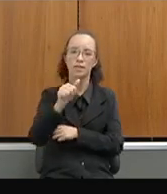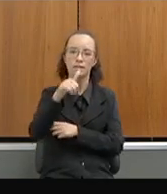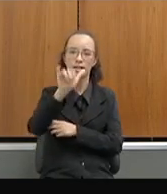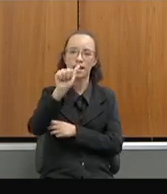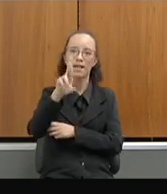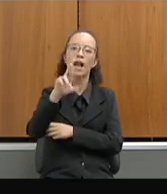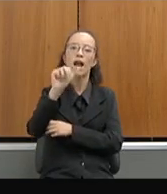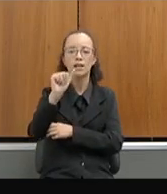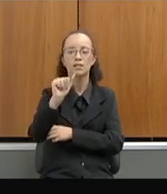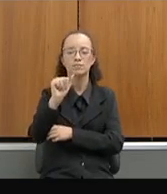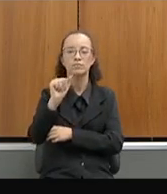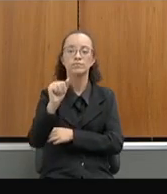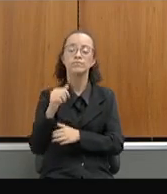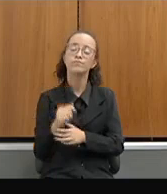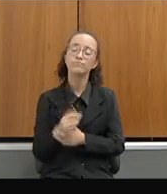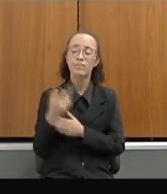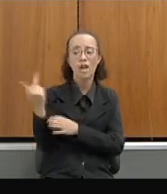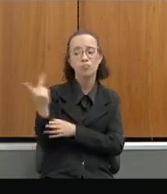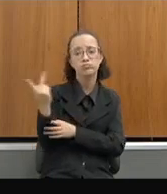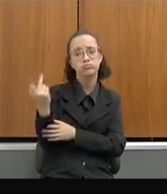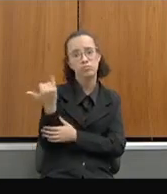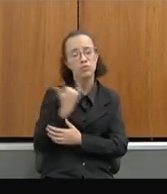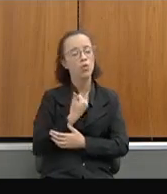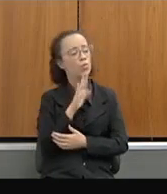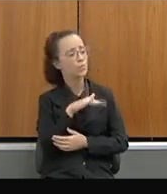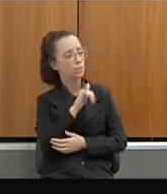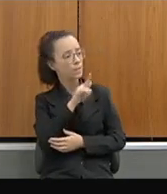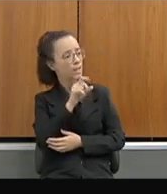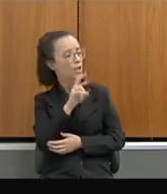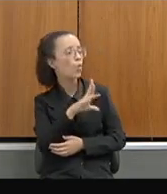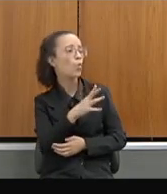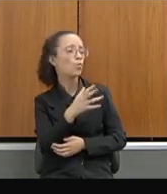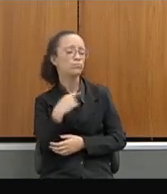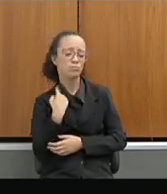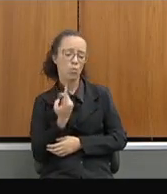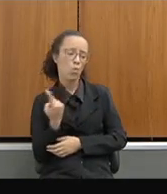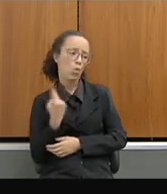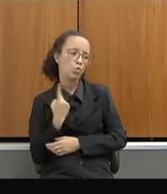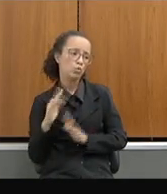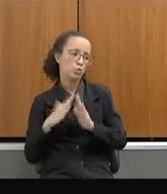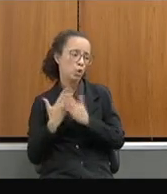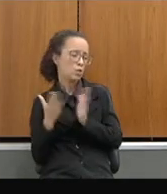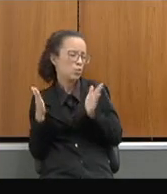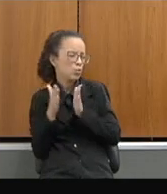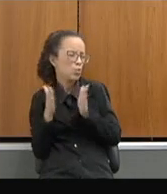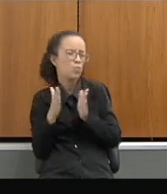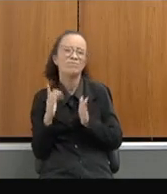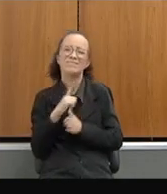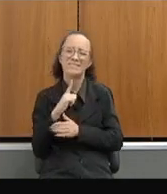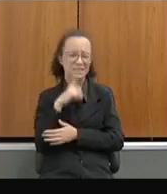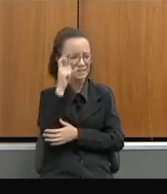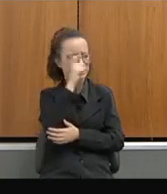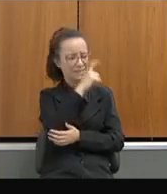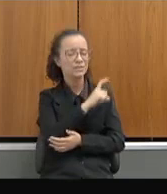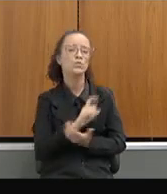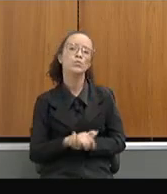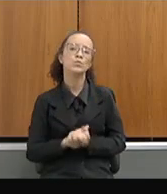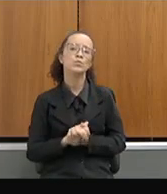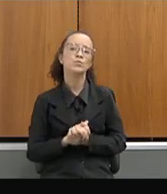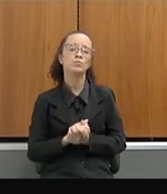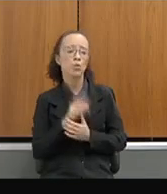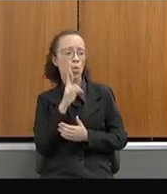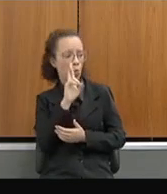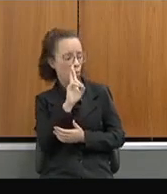Lagoas, e elas, durante esse momento, elas falavam, Igor, a gente que é de escola pequena, nós temos uma grande dificuldade, porque o